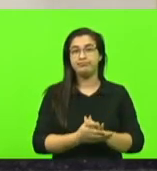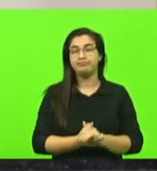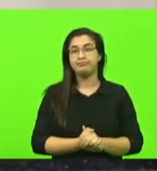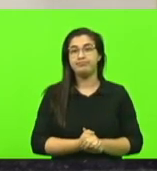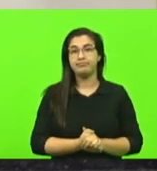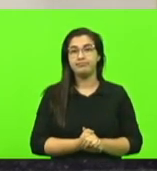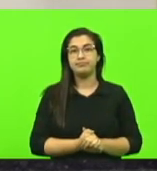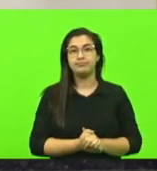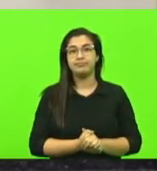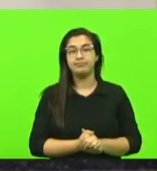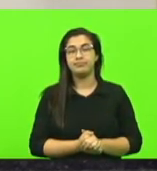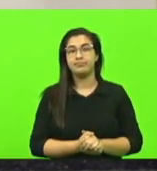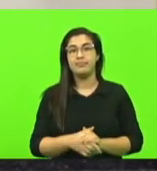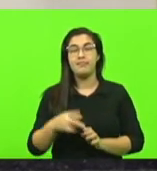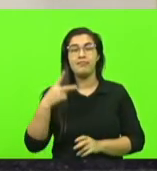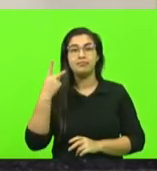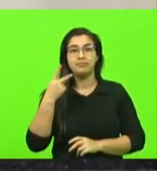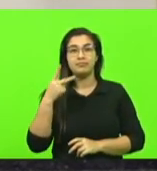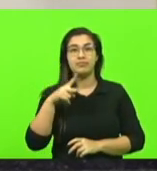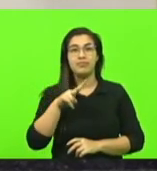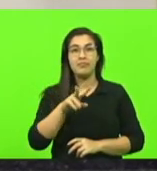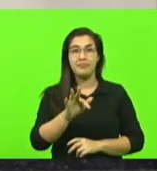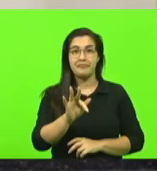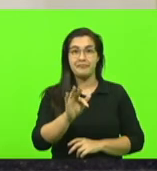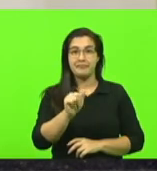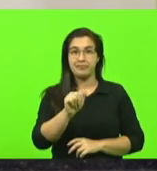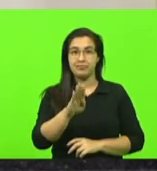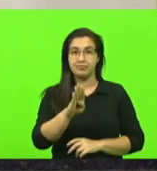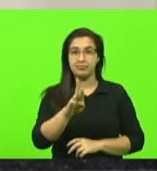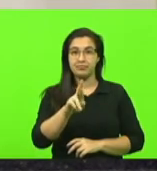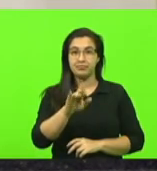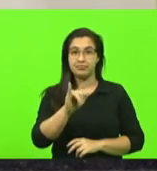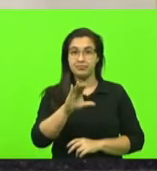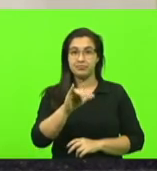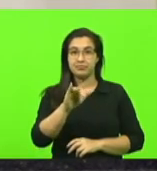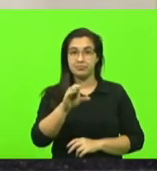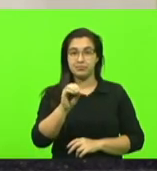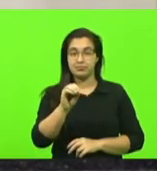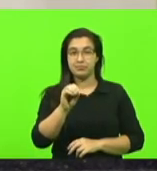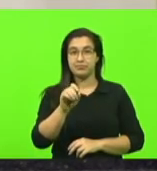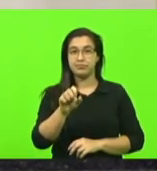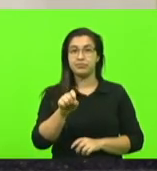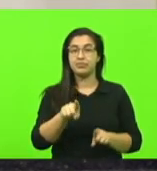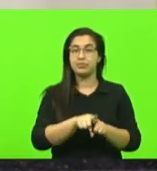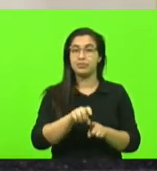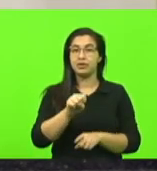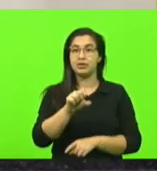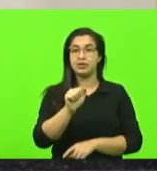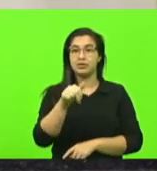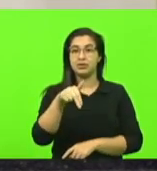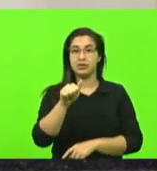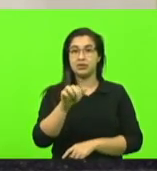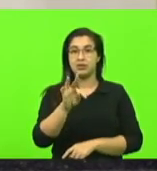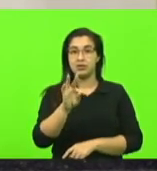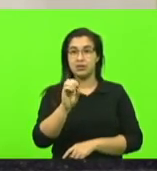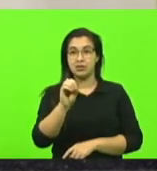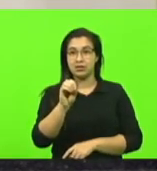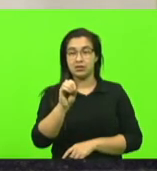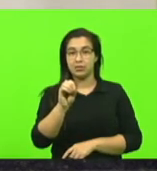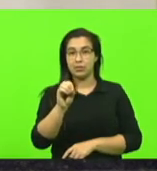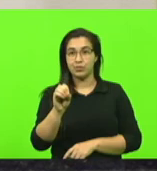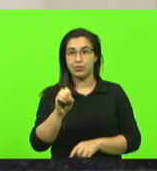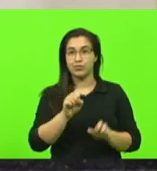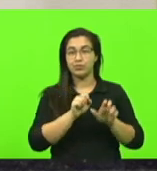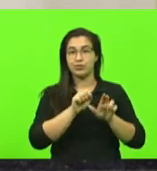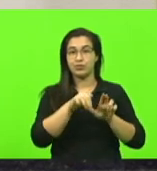vereador Fabrício e o vereador Sanato da grande cidade do Urubici parabéns pelo trabalho